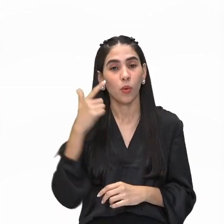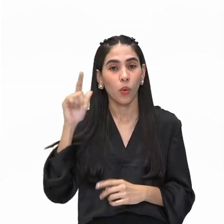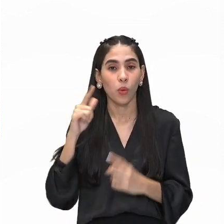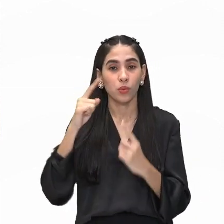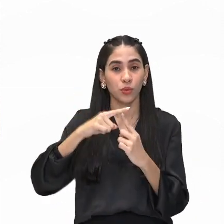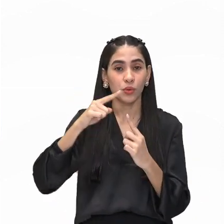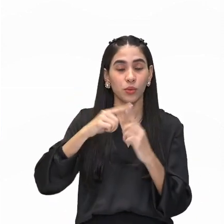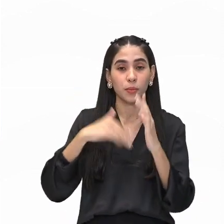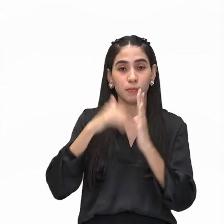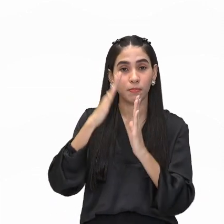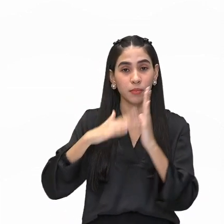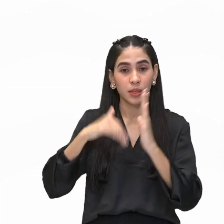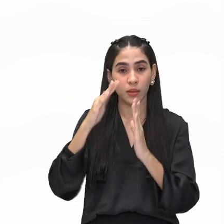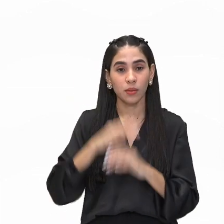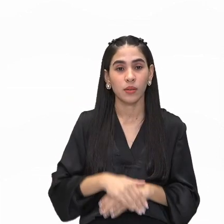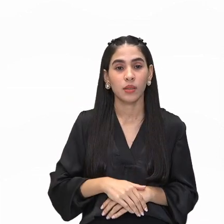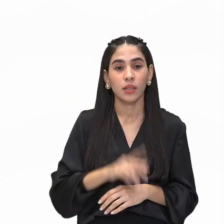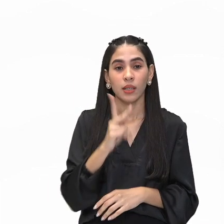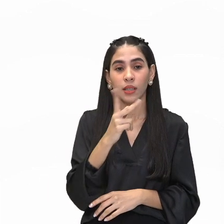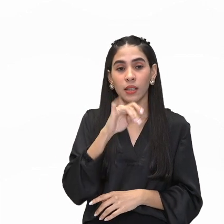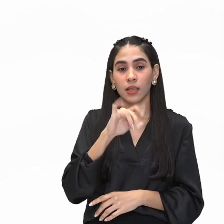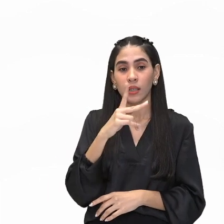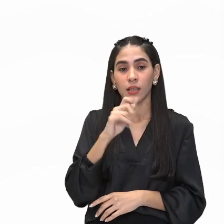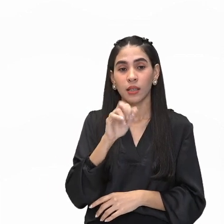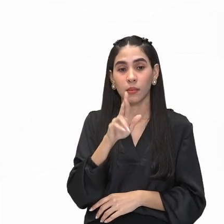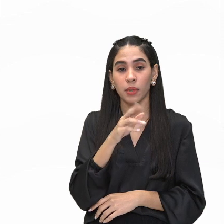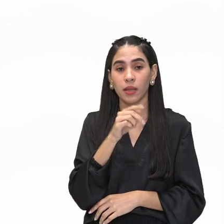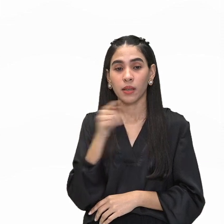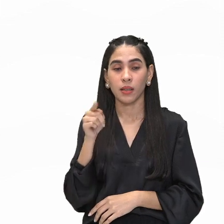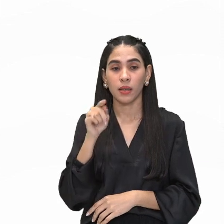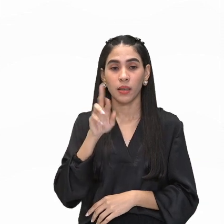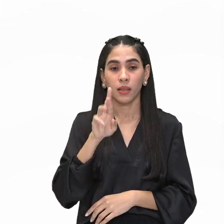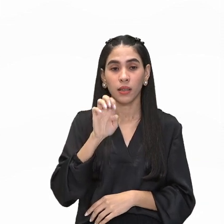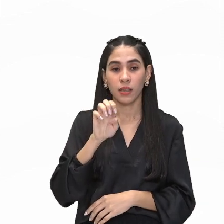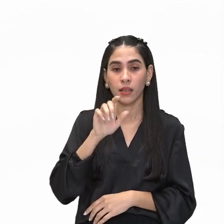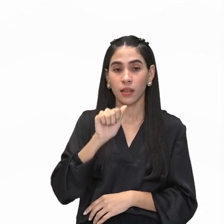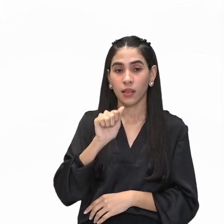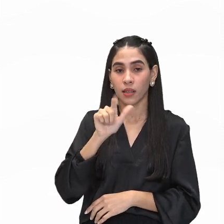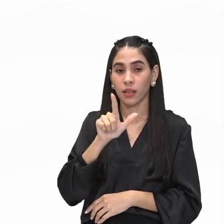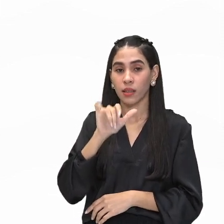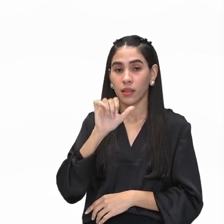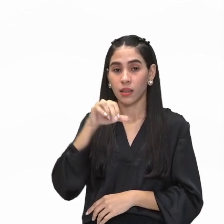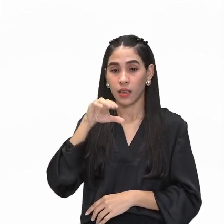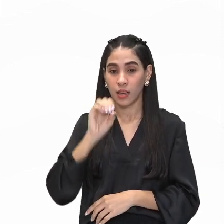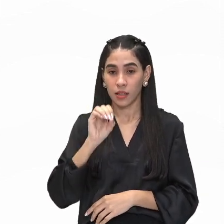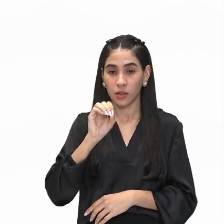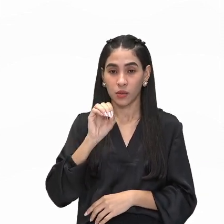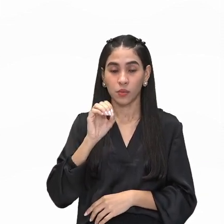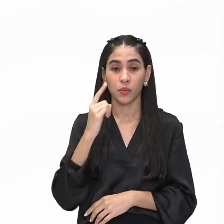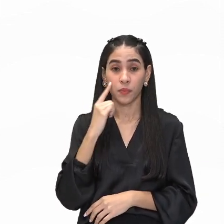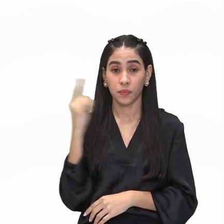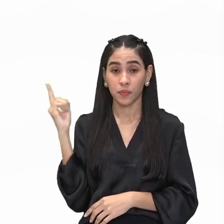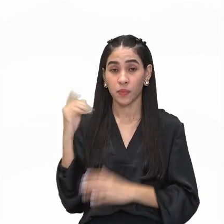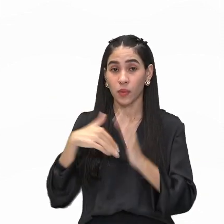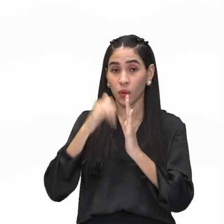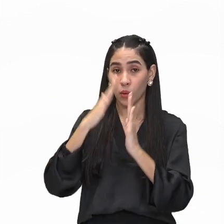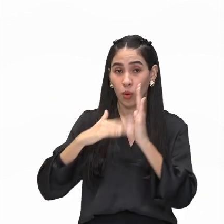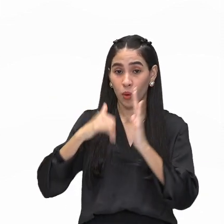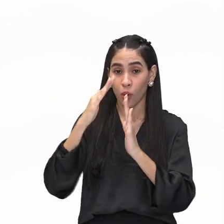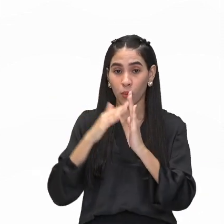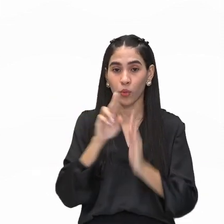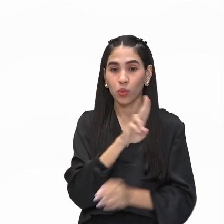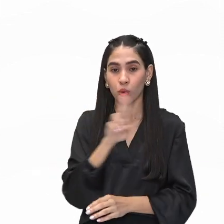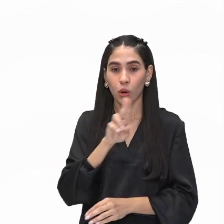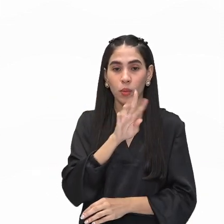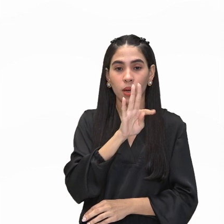de pintura, que é o hiperrealismo. Como vocês podem verificar, essa obra é chamada The Father.